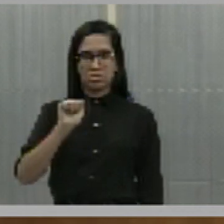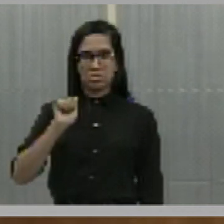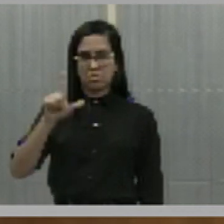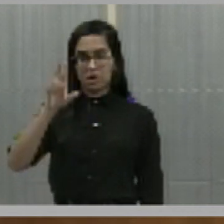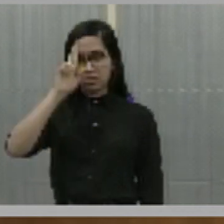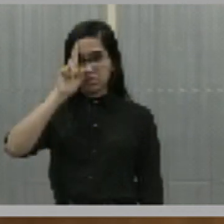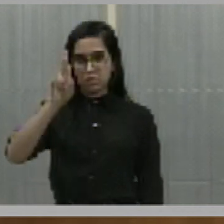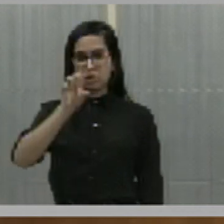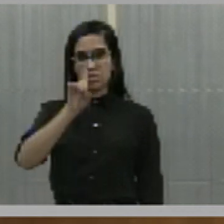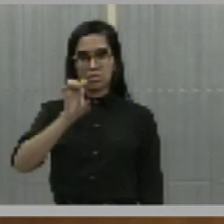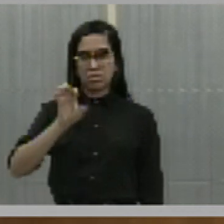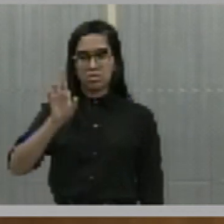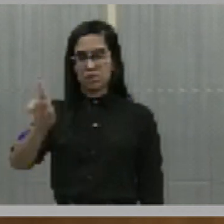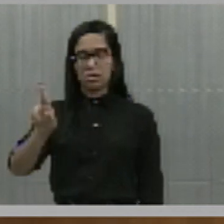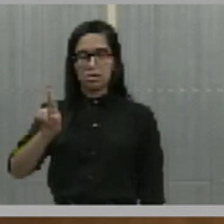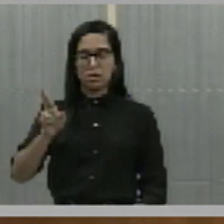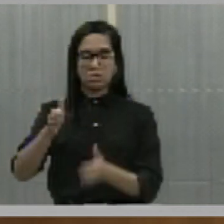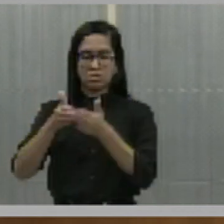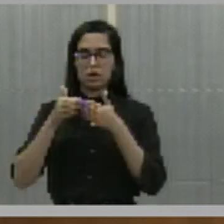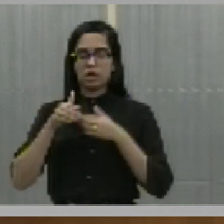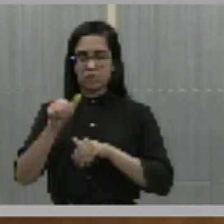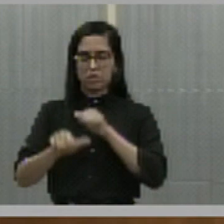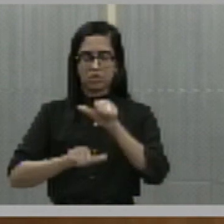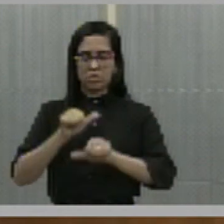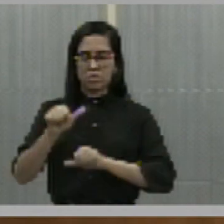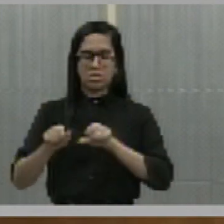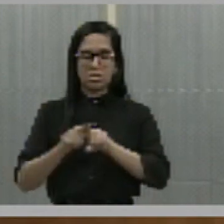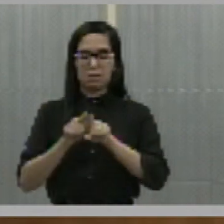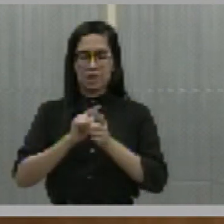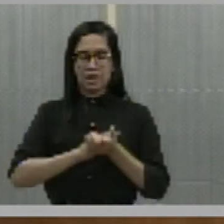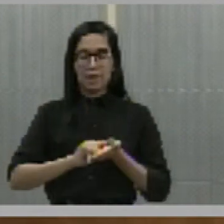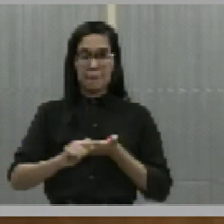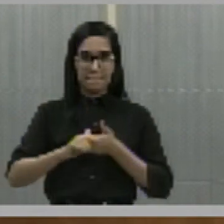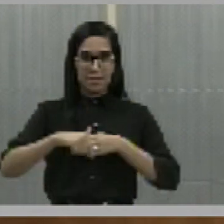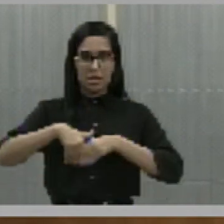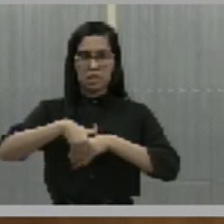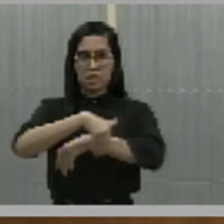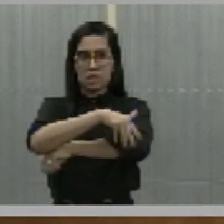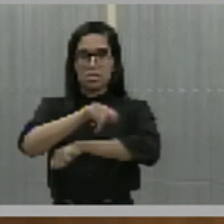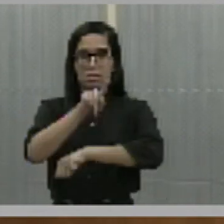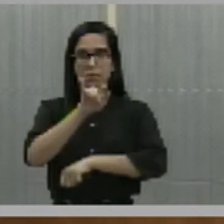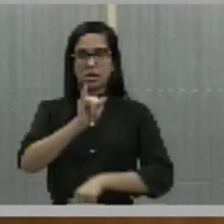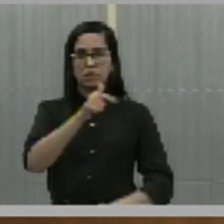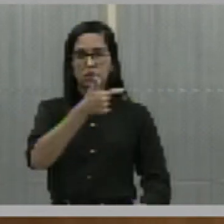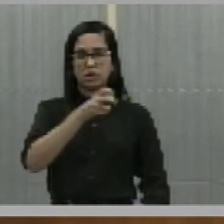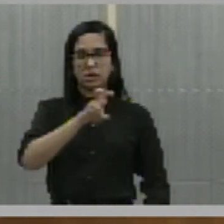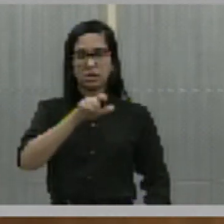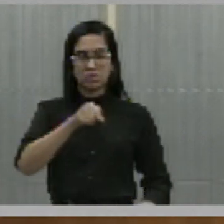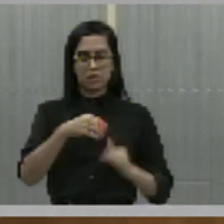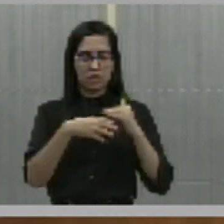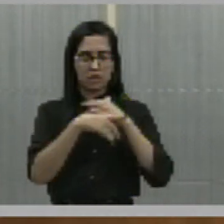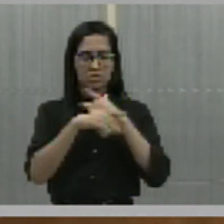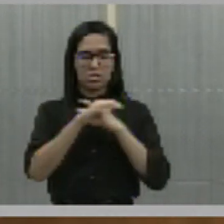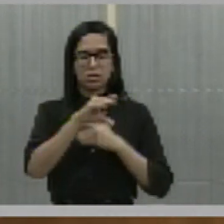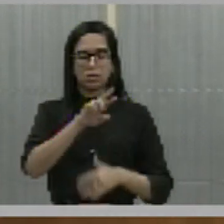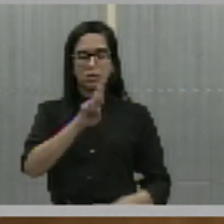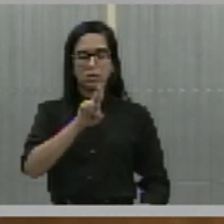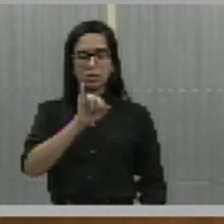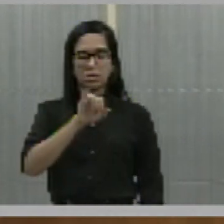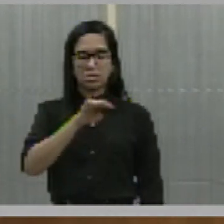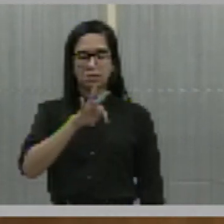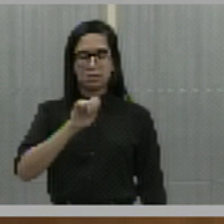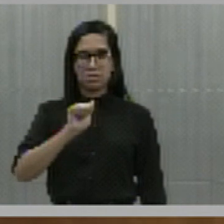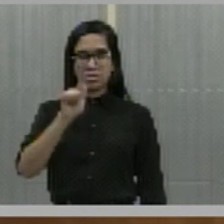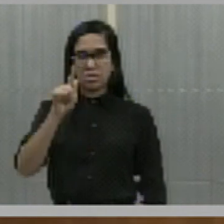solicitando a recuperação em russo na PI 257, que liga os municípios de Curimatá à redenção do